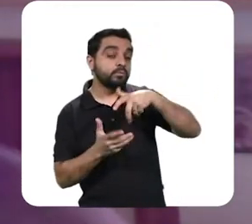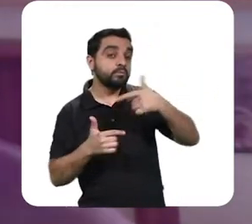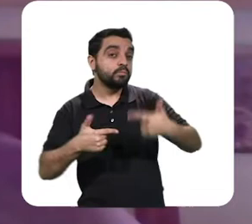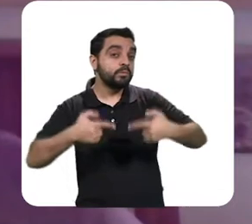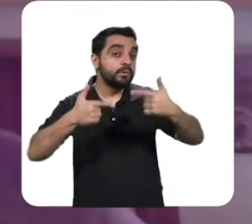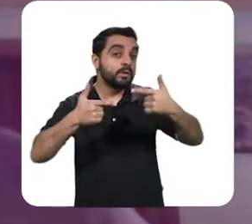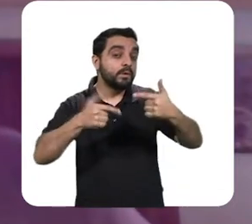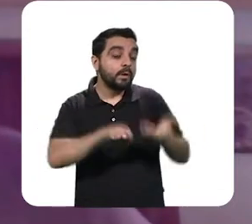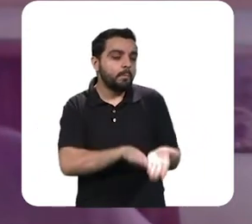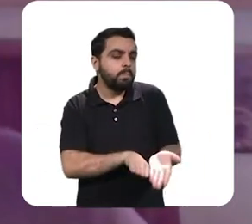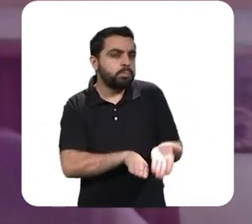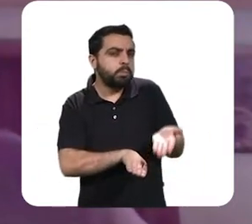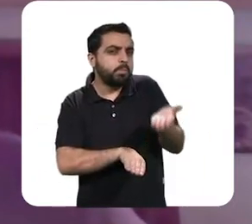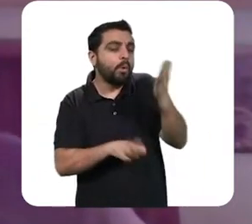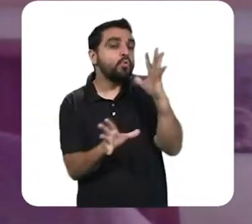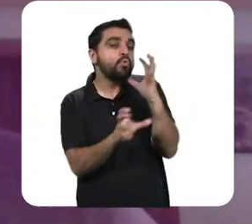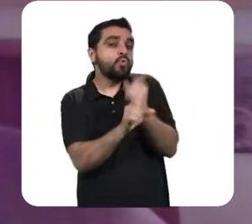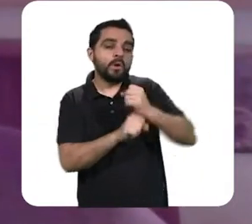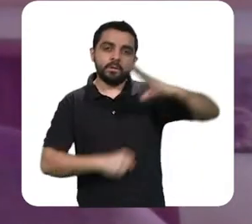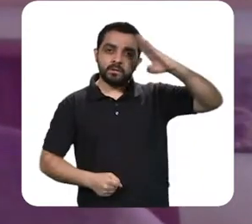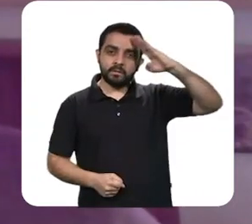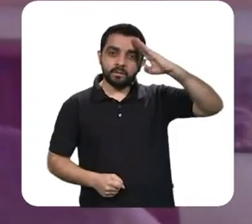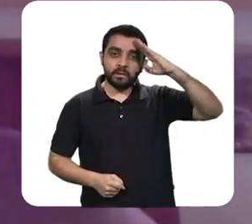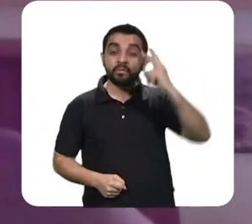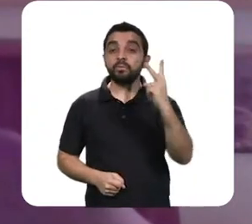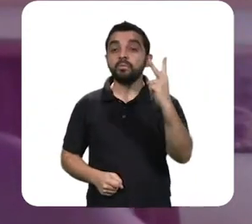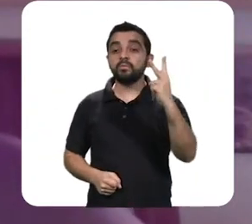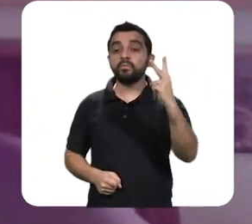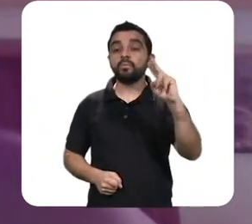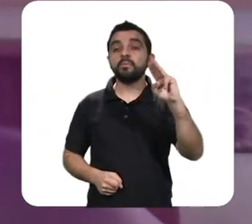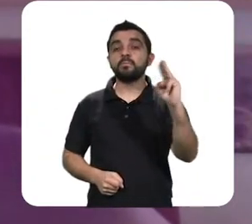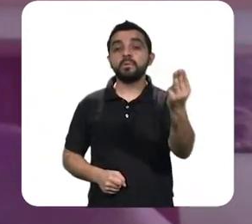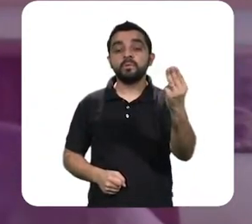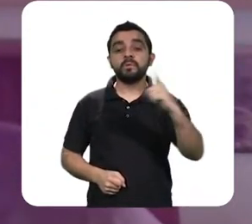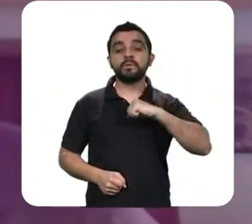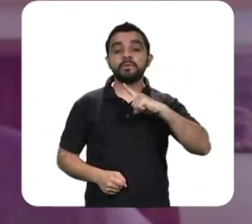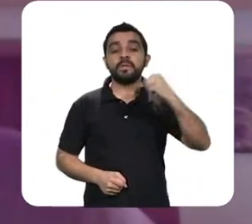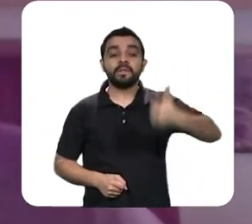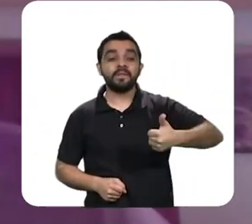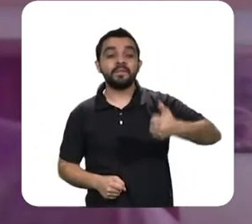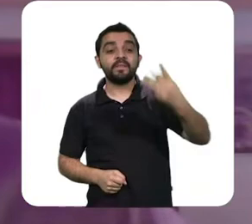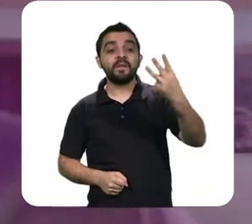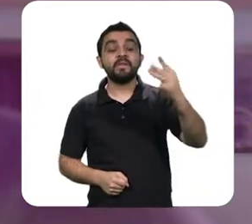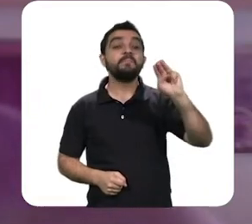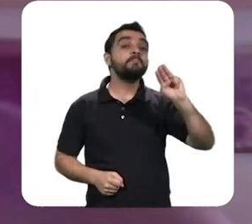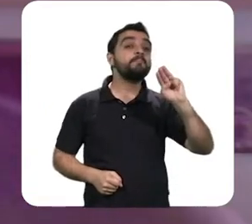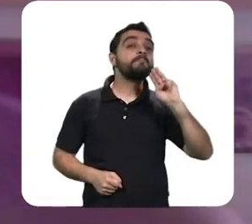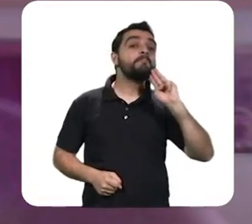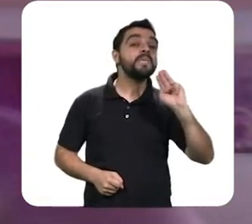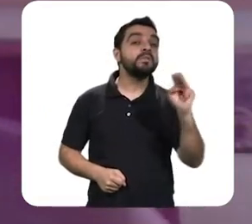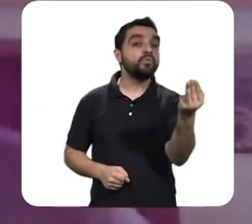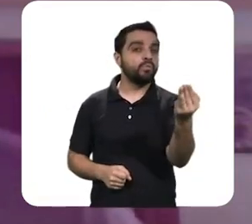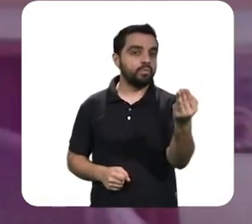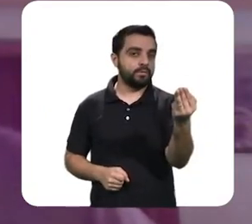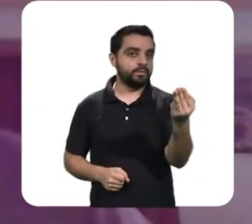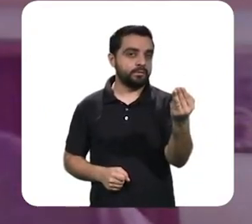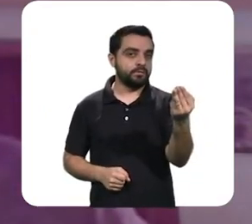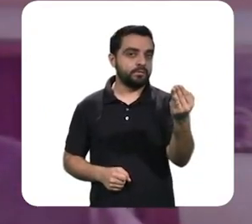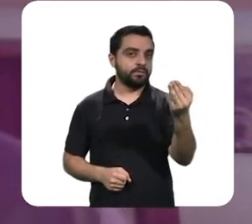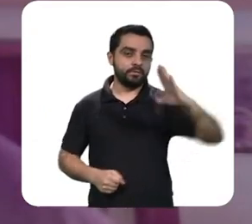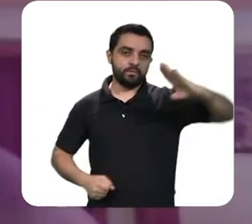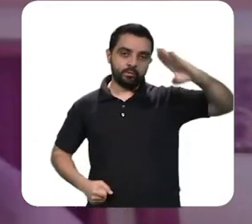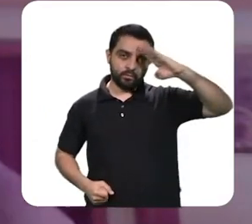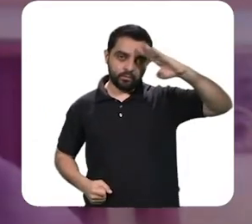de homens, quando essa Segunda Guerra Mundial acaba, eles já são 13 milhões de homens engajados nas Forças Armadas, então, é questão do